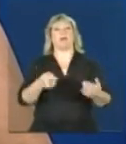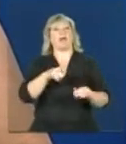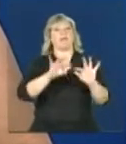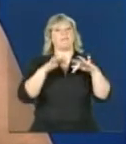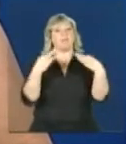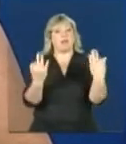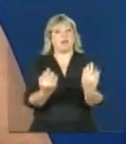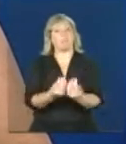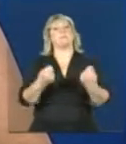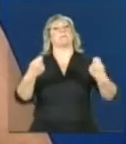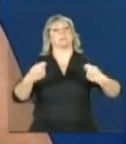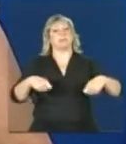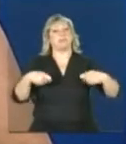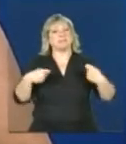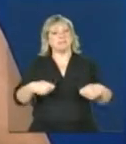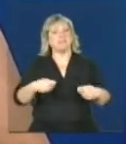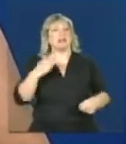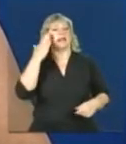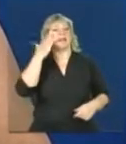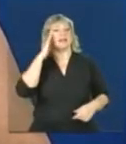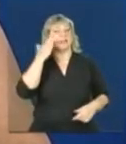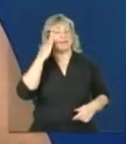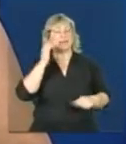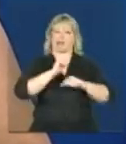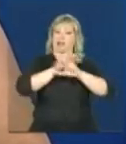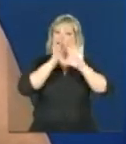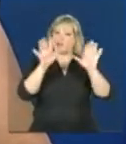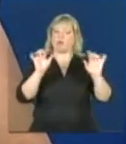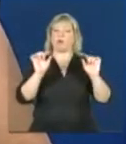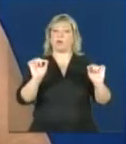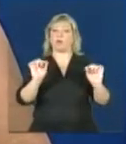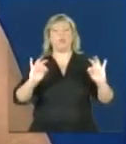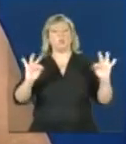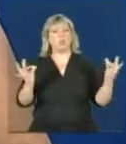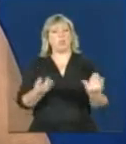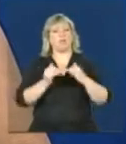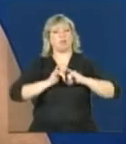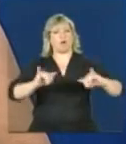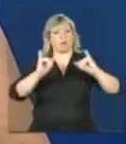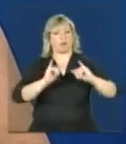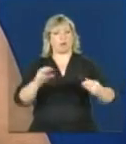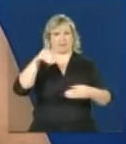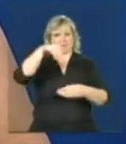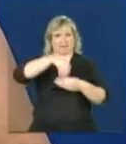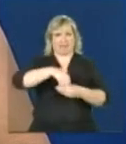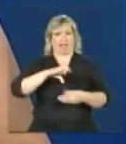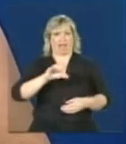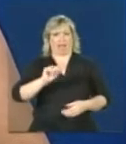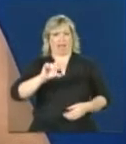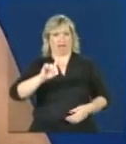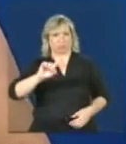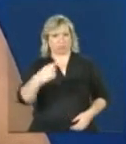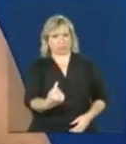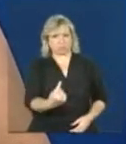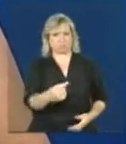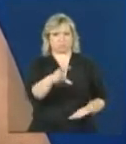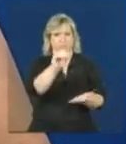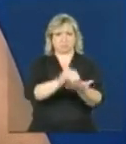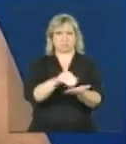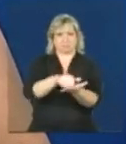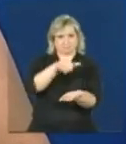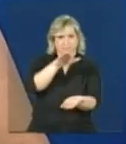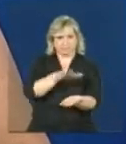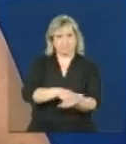orientadas, informadas, de que toda a informação no Cadastro Único, que é registrada no Cadastro